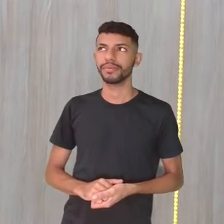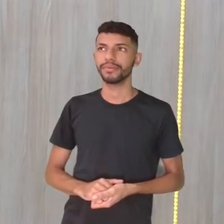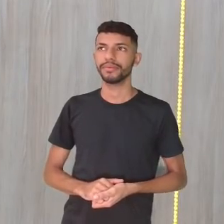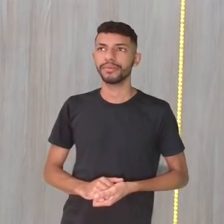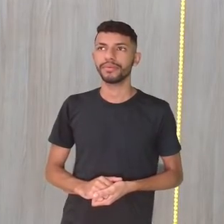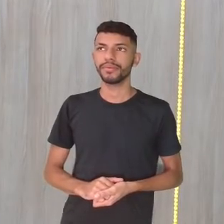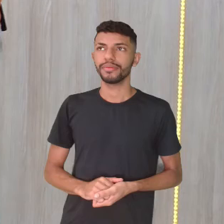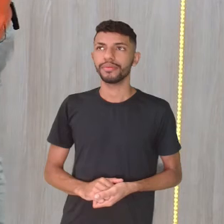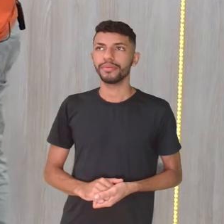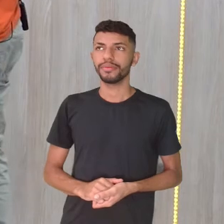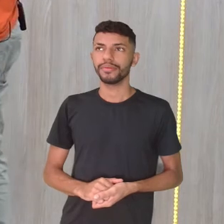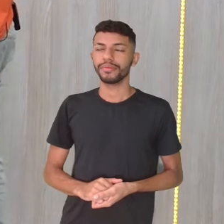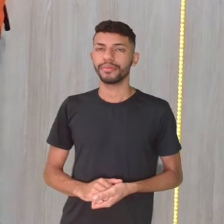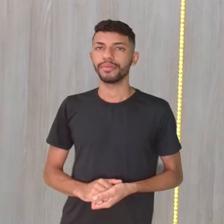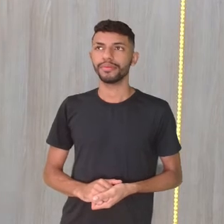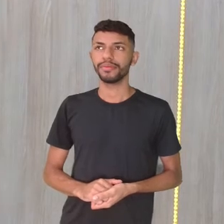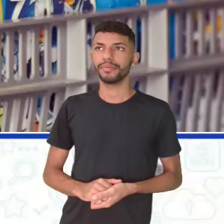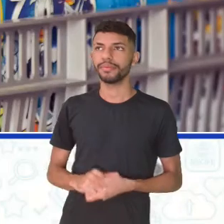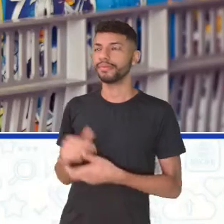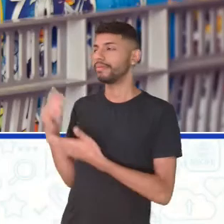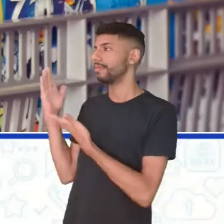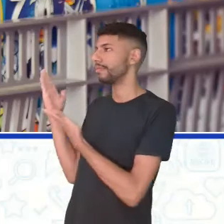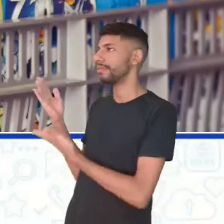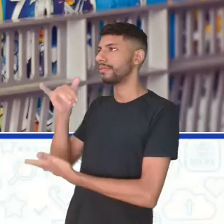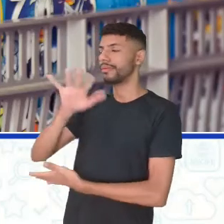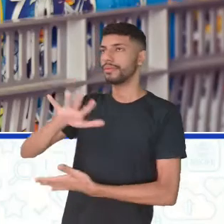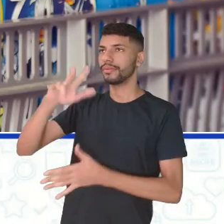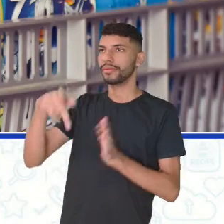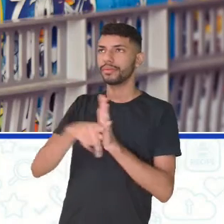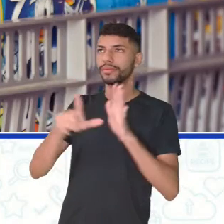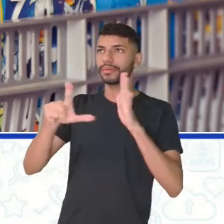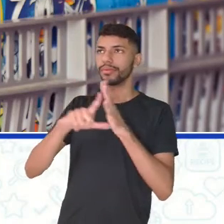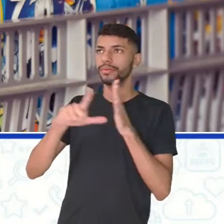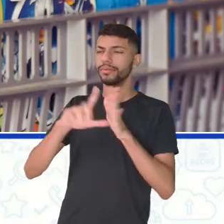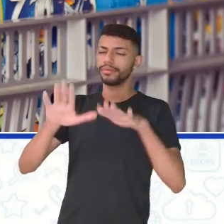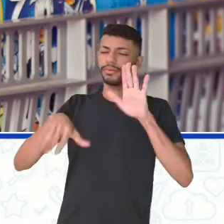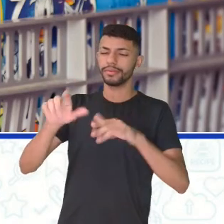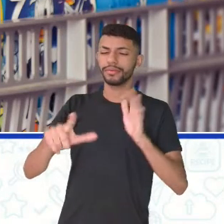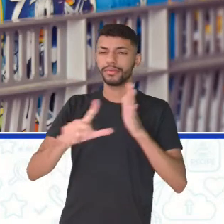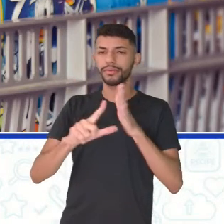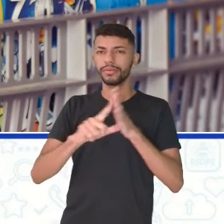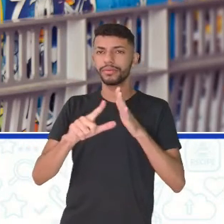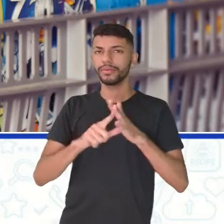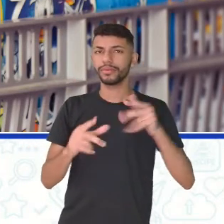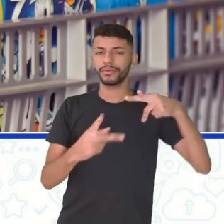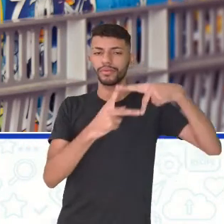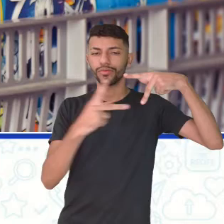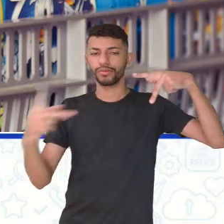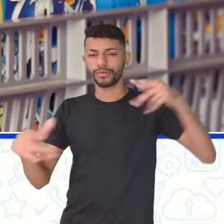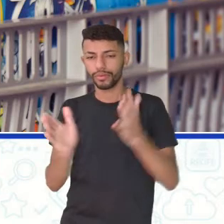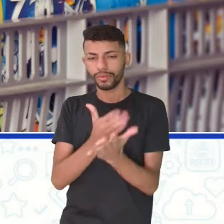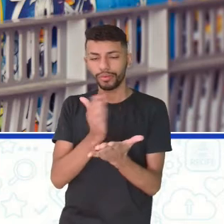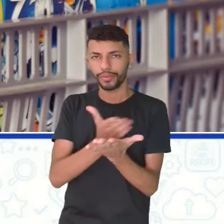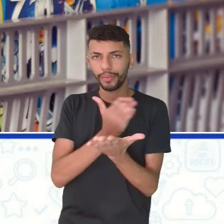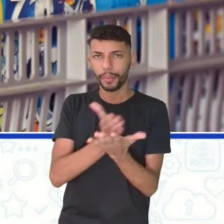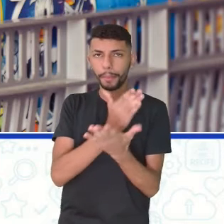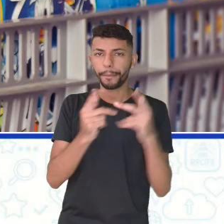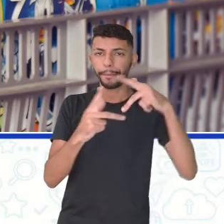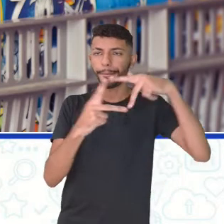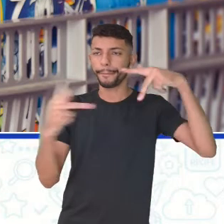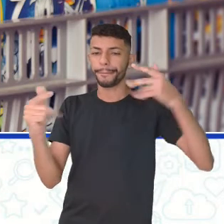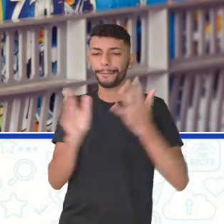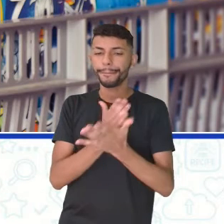Pronto, aqui já viu. Aqui. Temos agora uma imagem de uma loja, de repente uma loja de quadrinhos, uma banca, Certamente. Um quadrinho